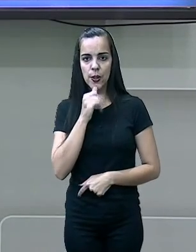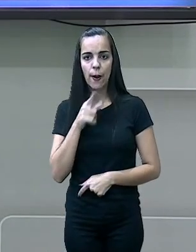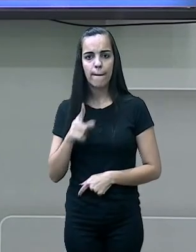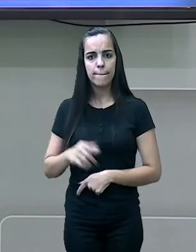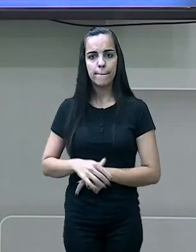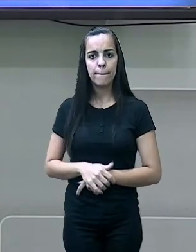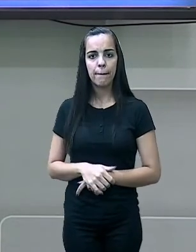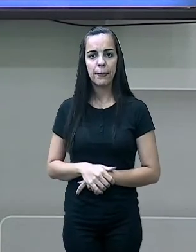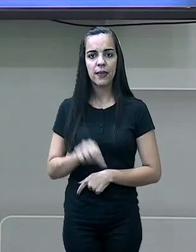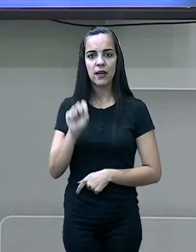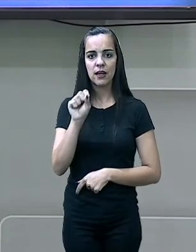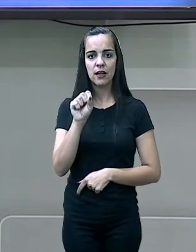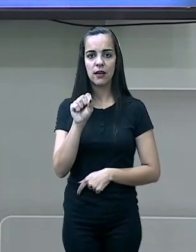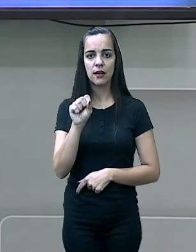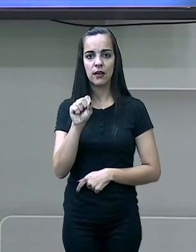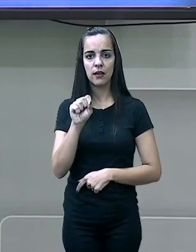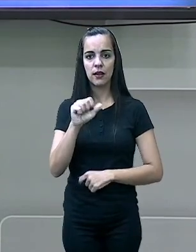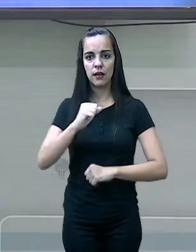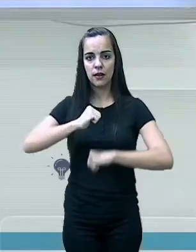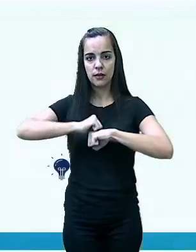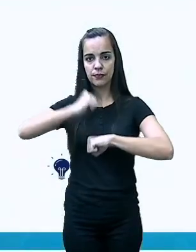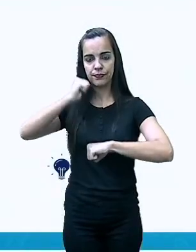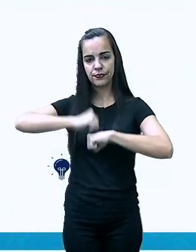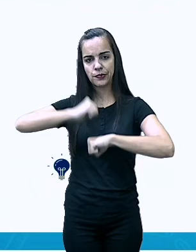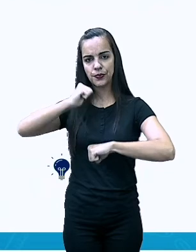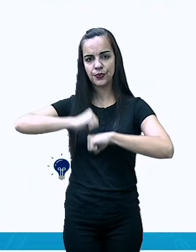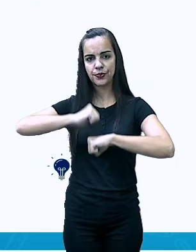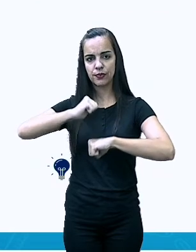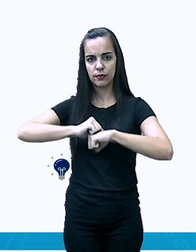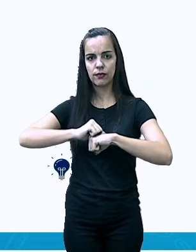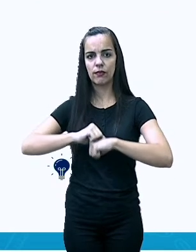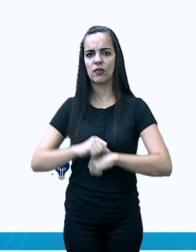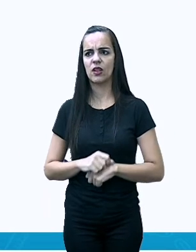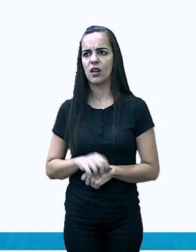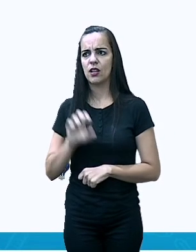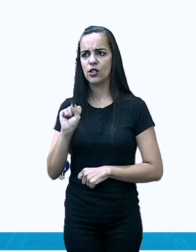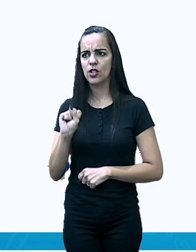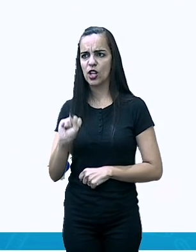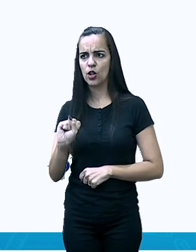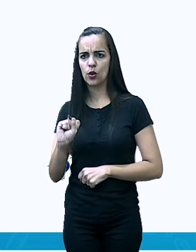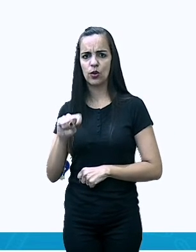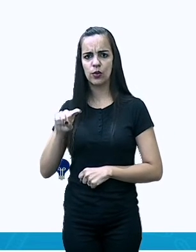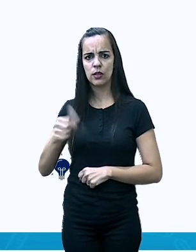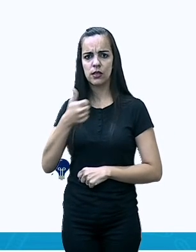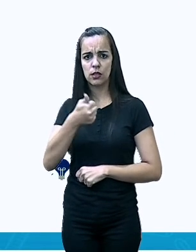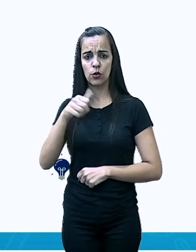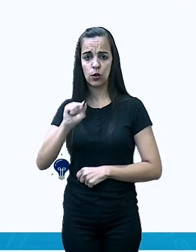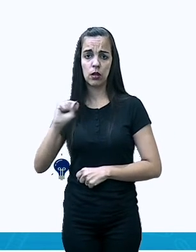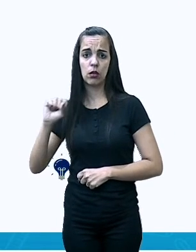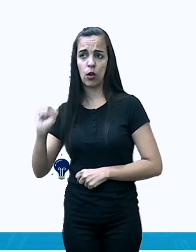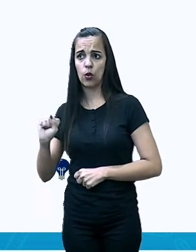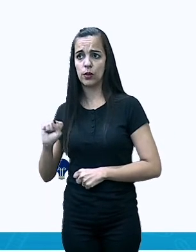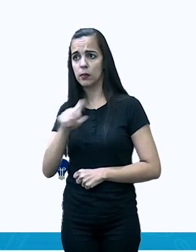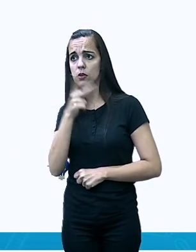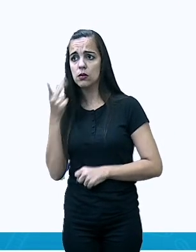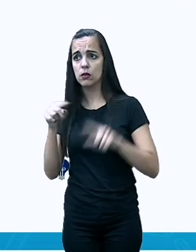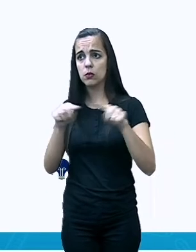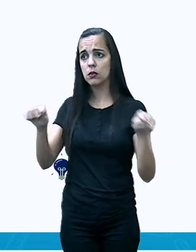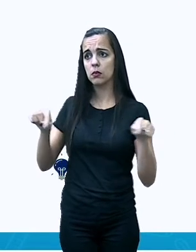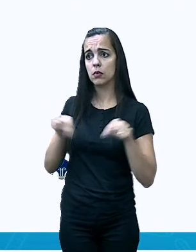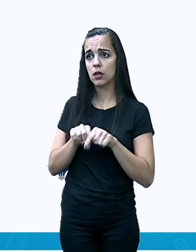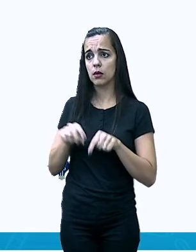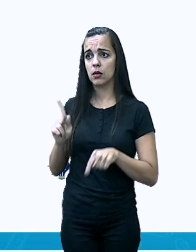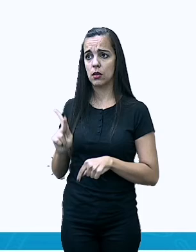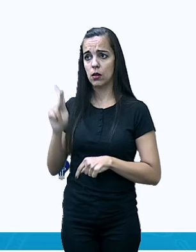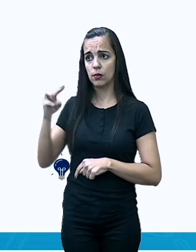Singapura, 8 mil, 8 mil e 100, 188, 8 mil e 100 habitantes